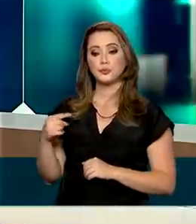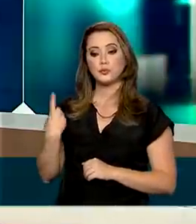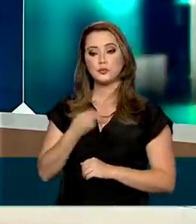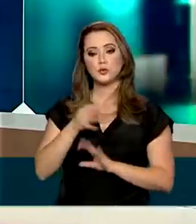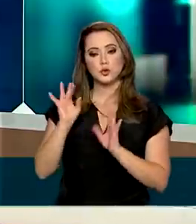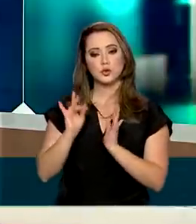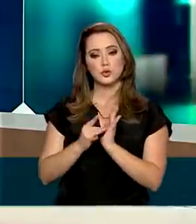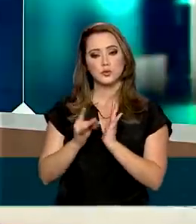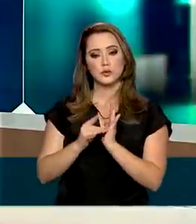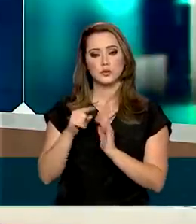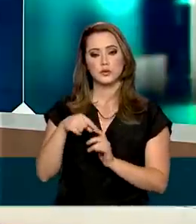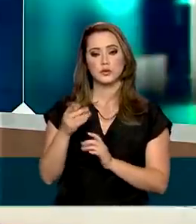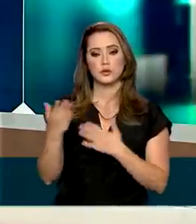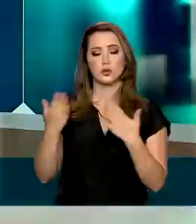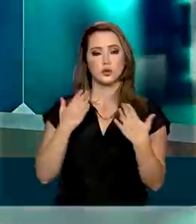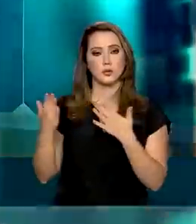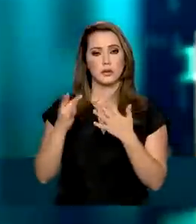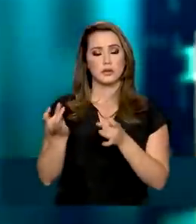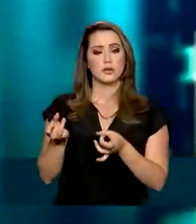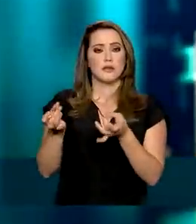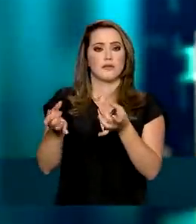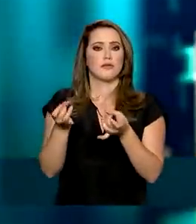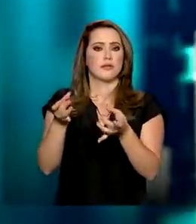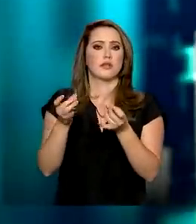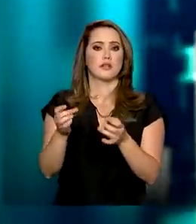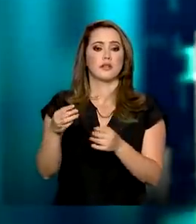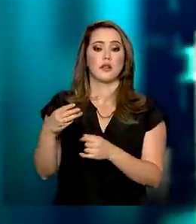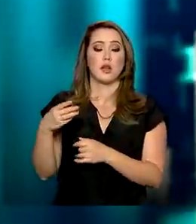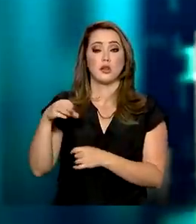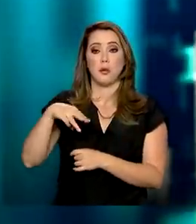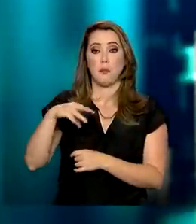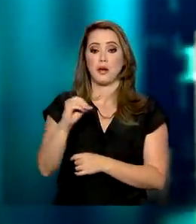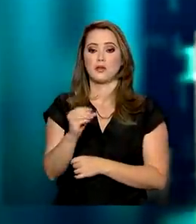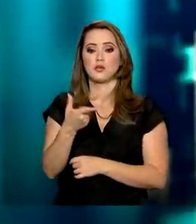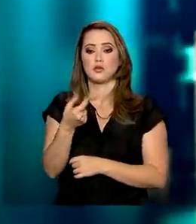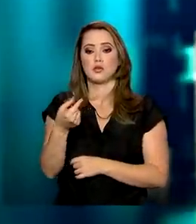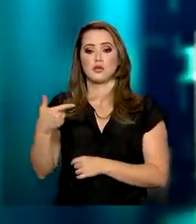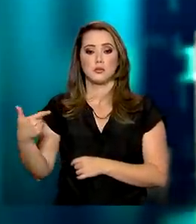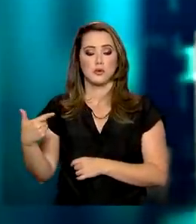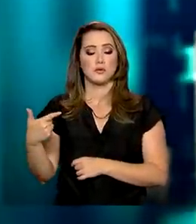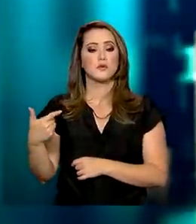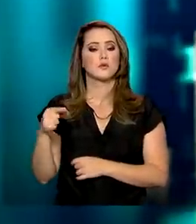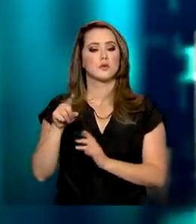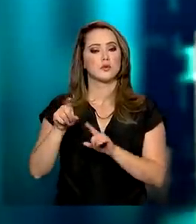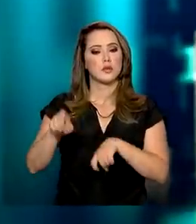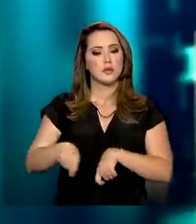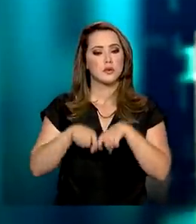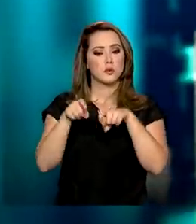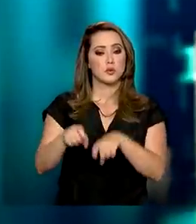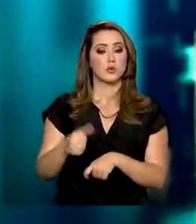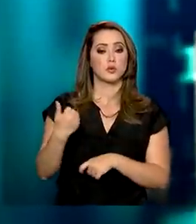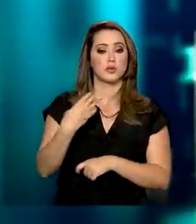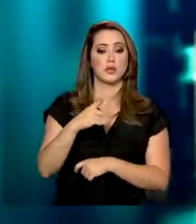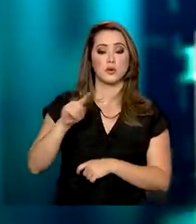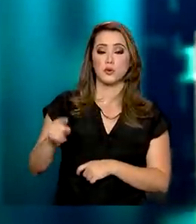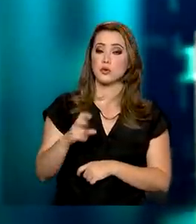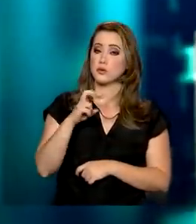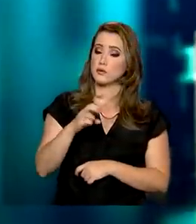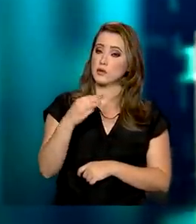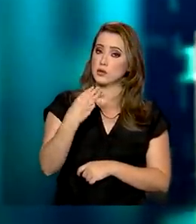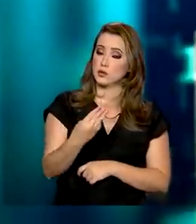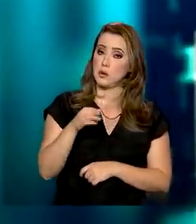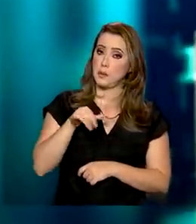de realidade em termos de exportações em março de 2022? O agronegócio foi responsável por 14,53